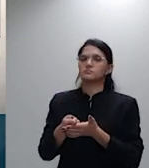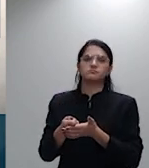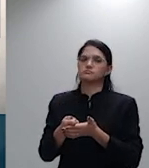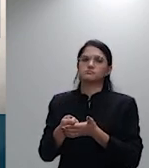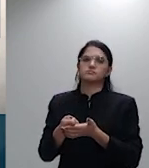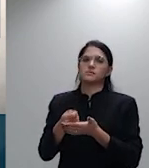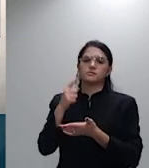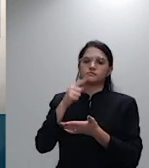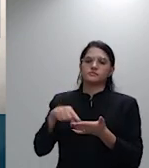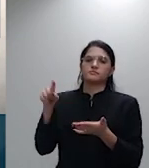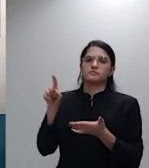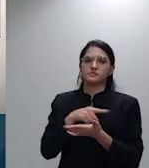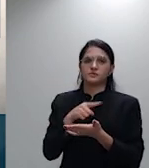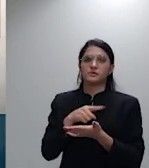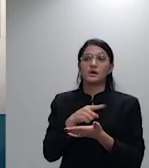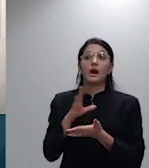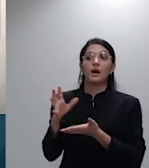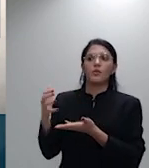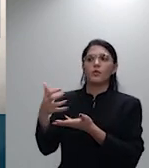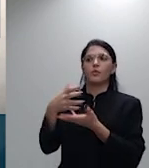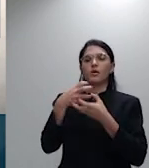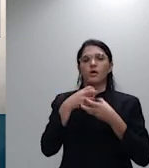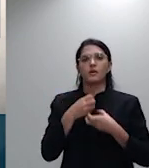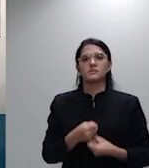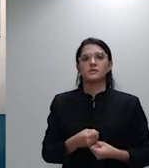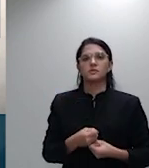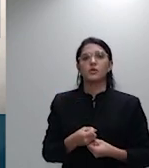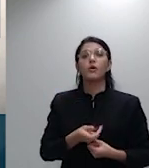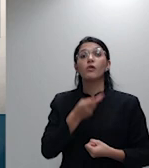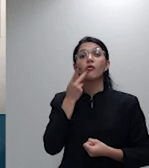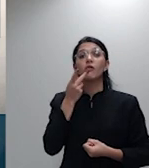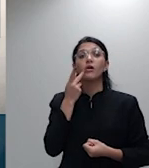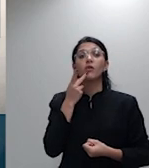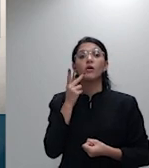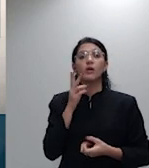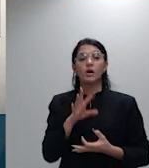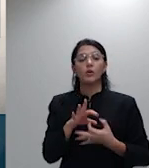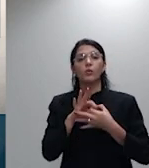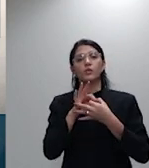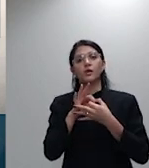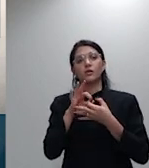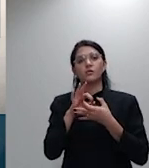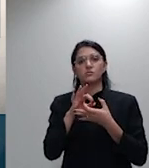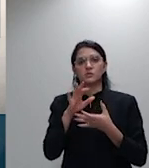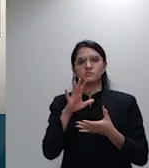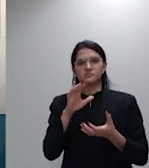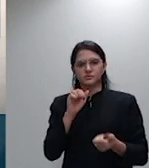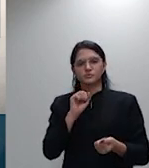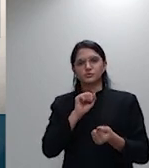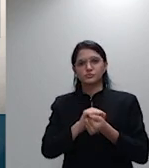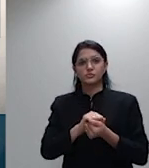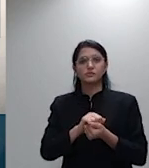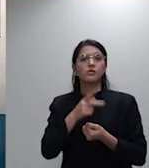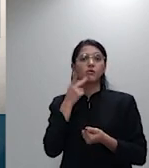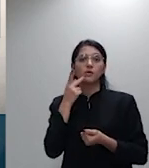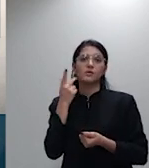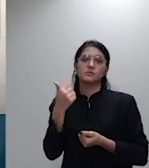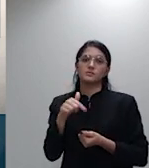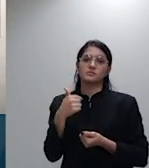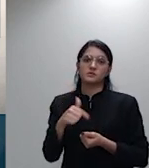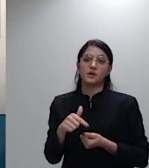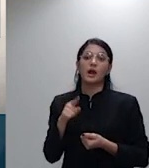a inexistência da união estável que foi confirmado pelo tribunal estadual transitado em julgado em 2010